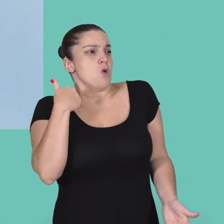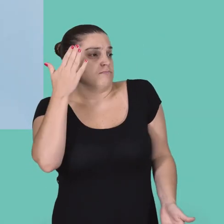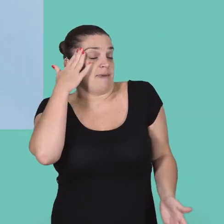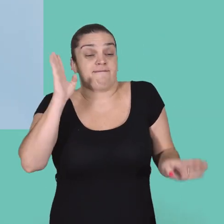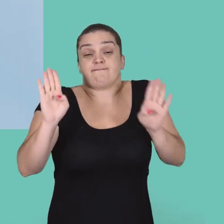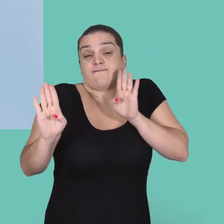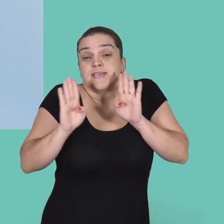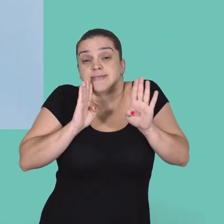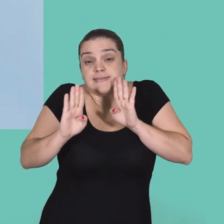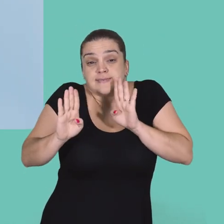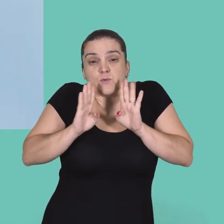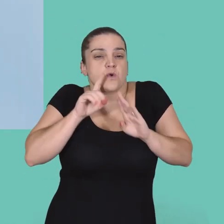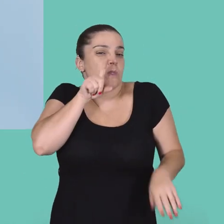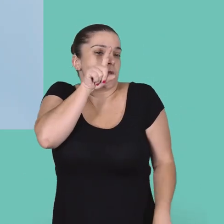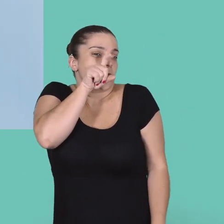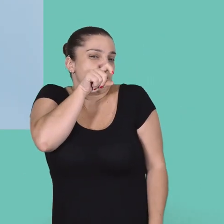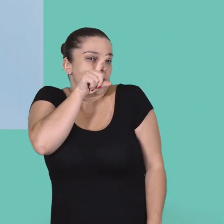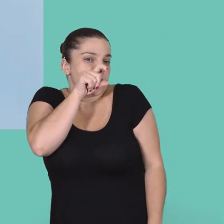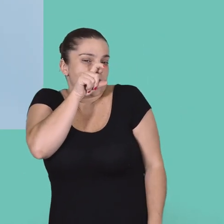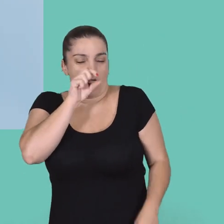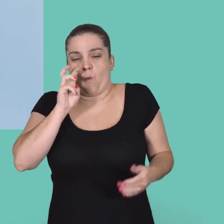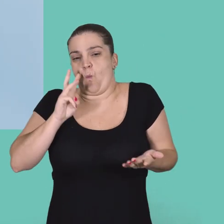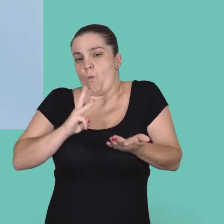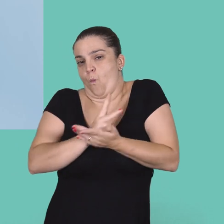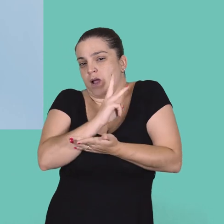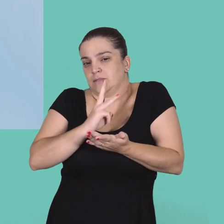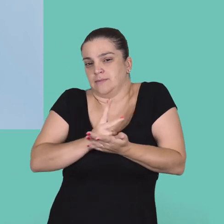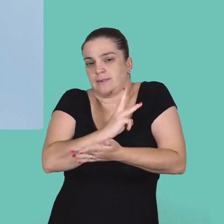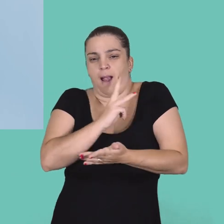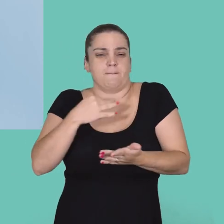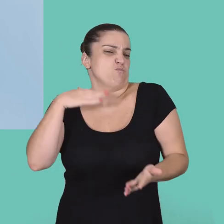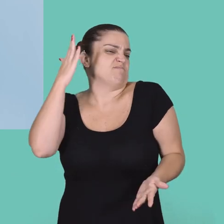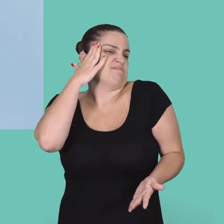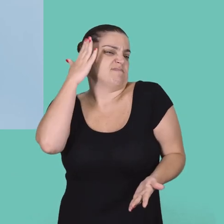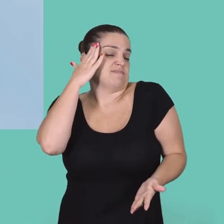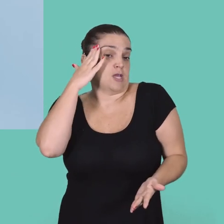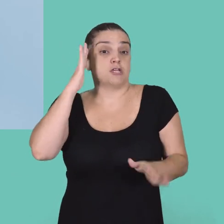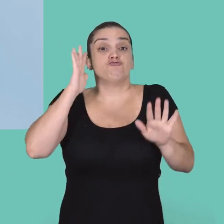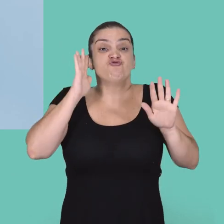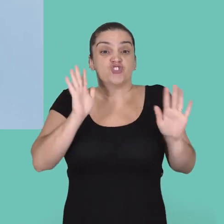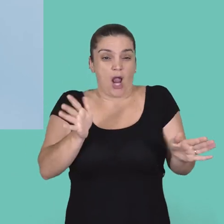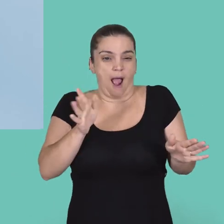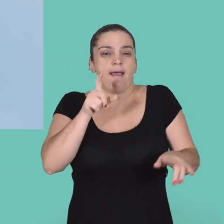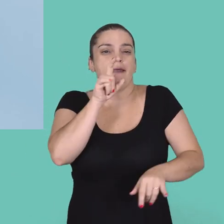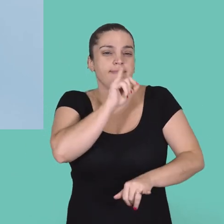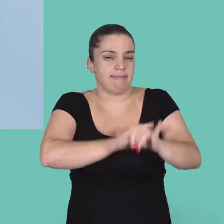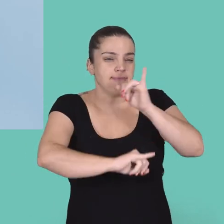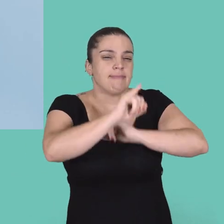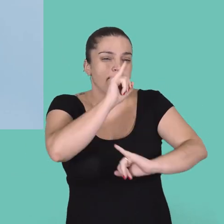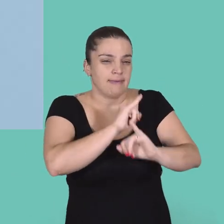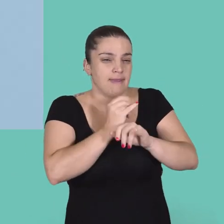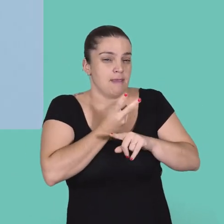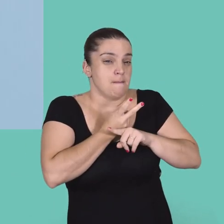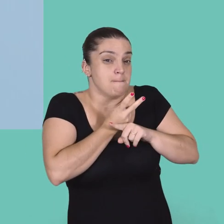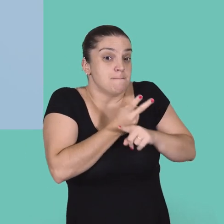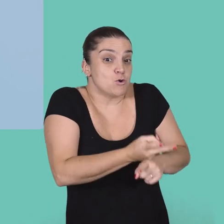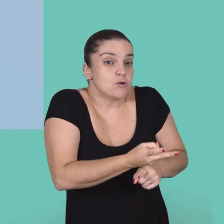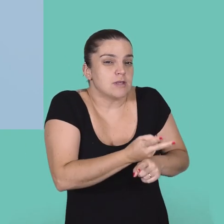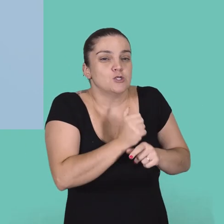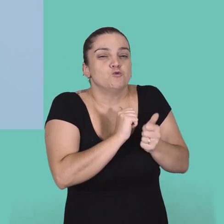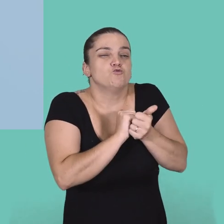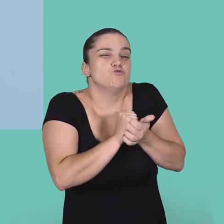que sabe usar Facebook, Twitter, WhatsApp, WhatsApp e todas essas coisas. Eu fui para a internet e procurei